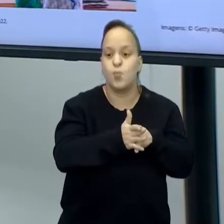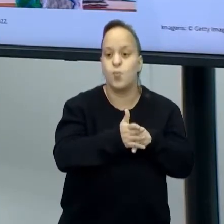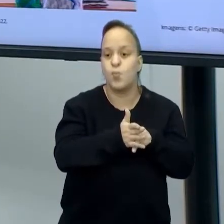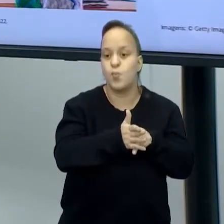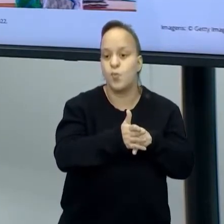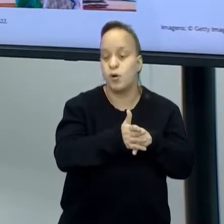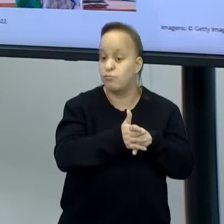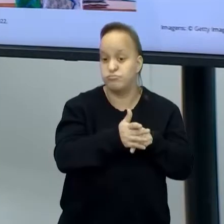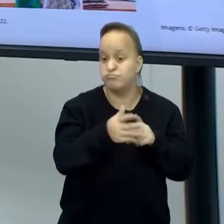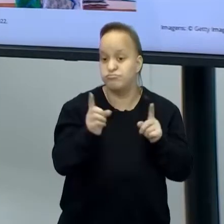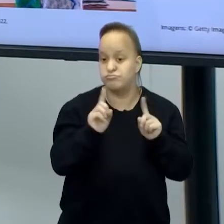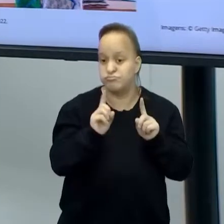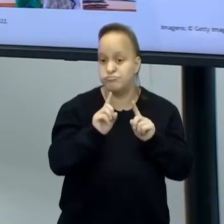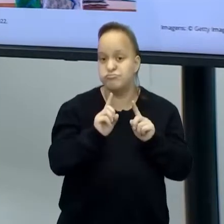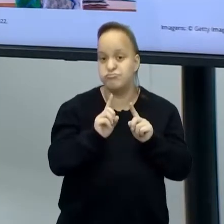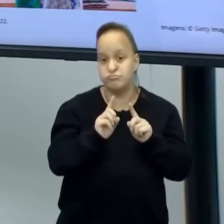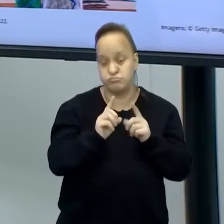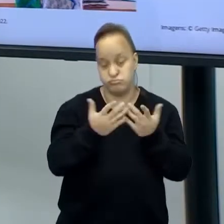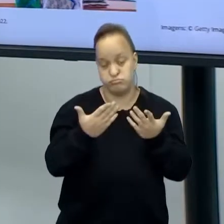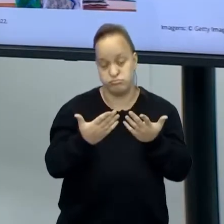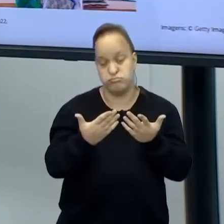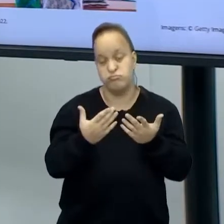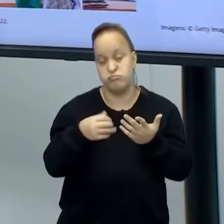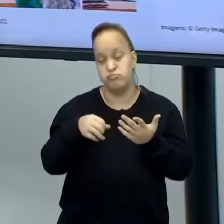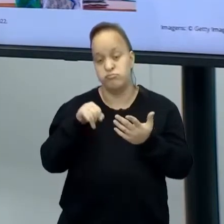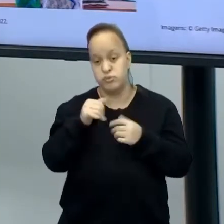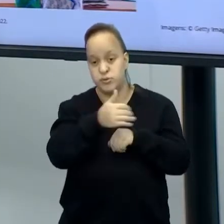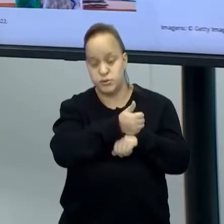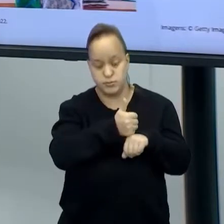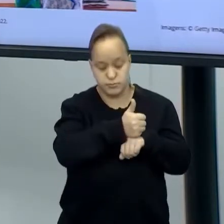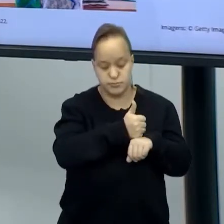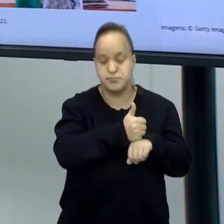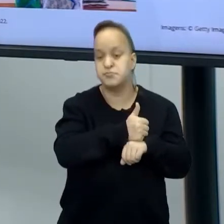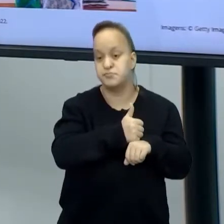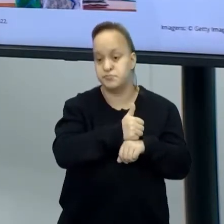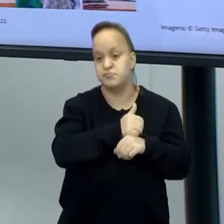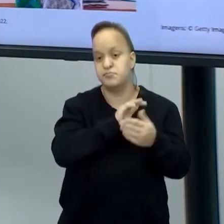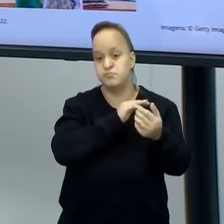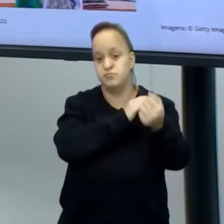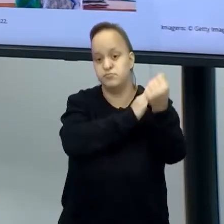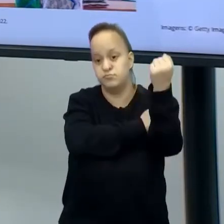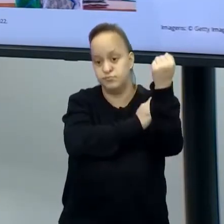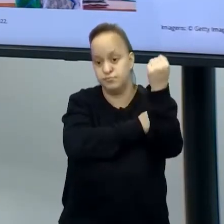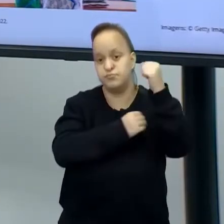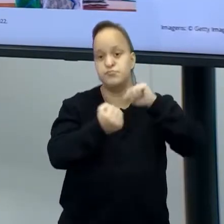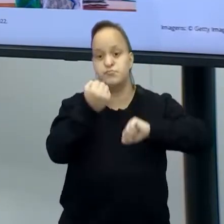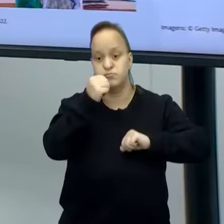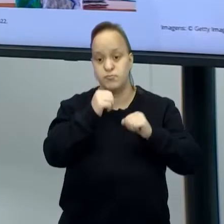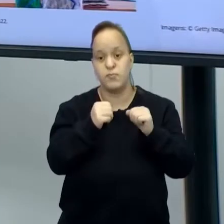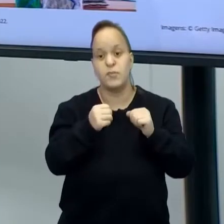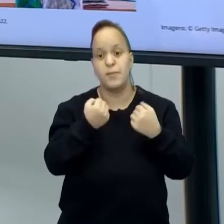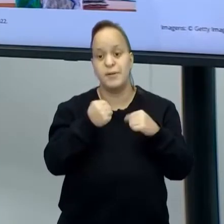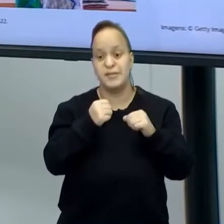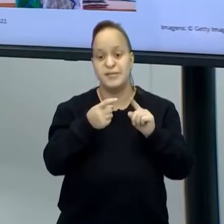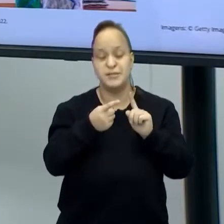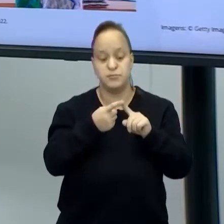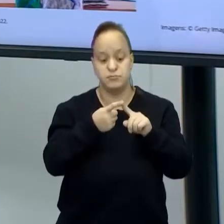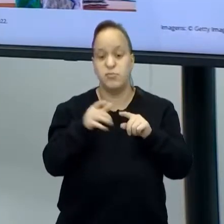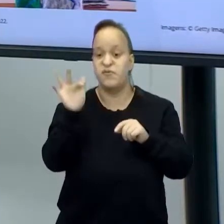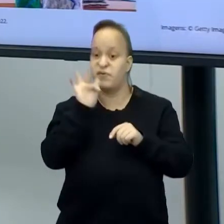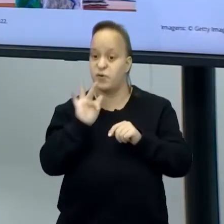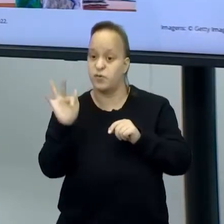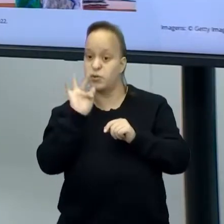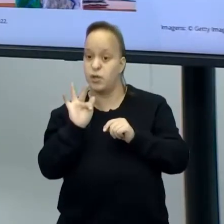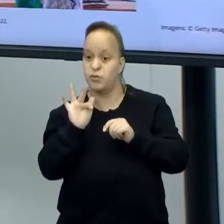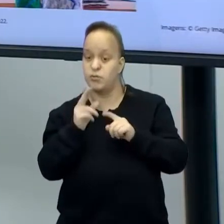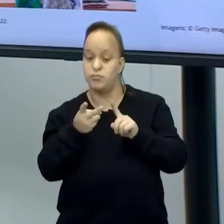tenho que, obrigatoriamente, fazer a faculdade de educação física e ter o meu CREF. Eu não, eu não posso ser professora de educação física. Mas eu posso